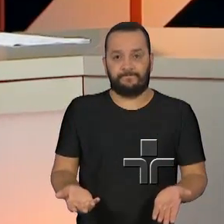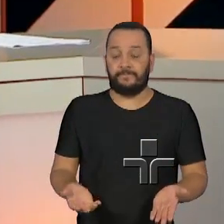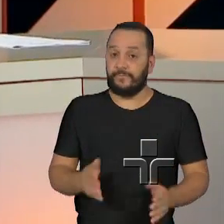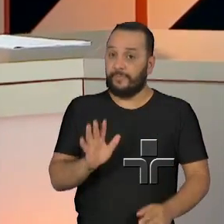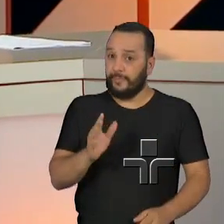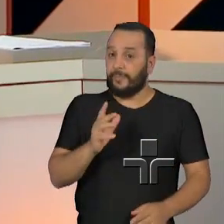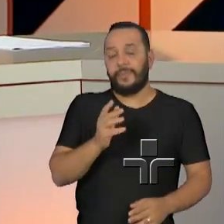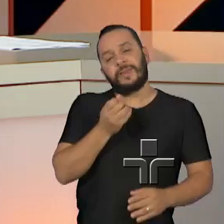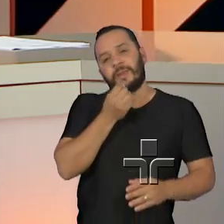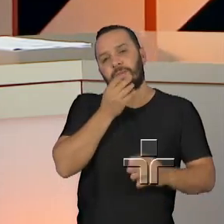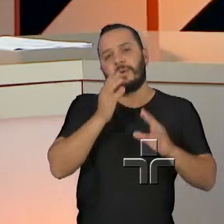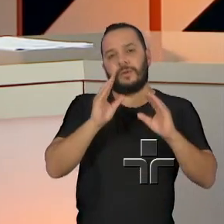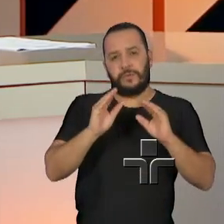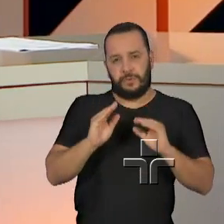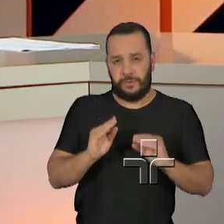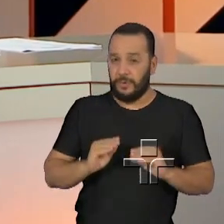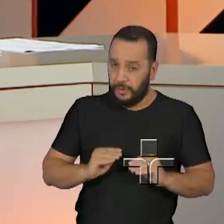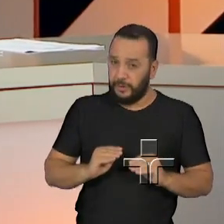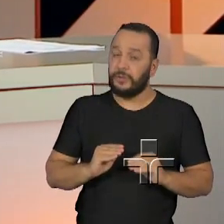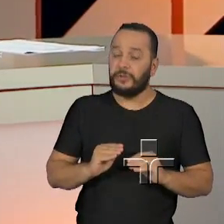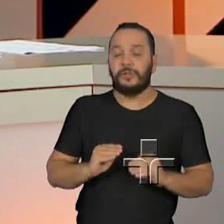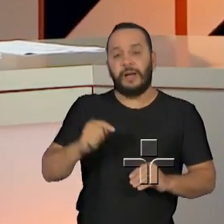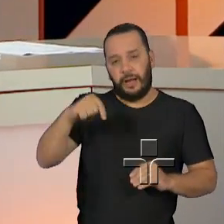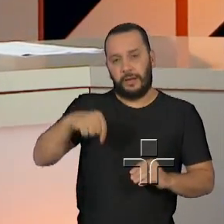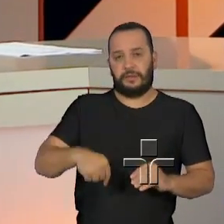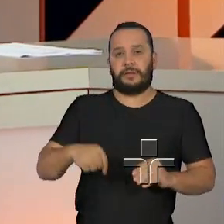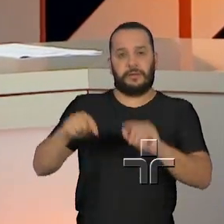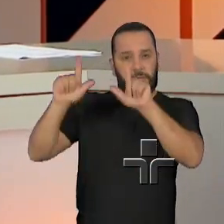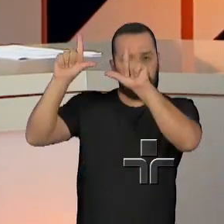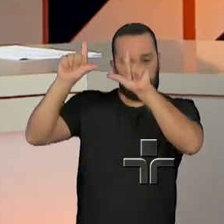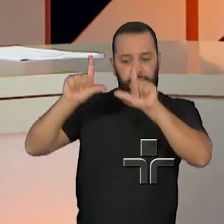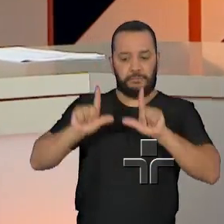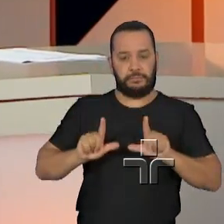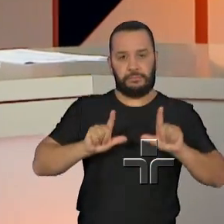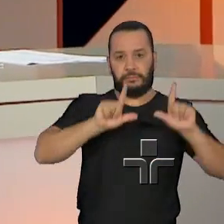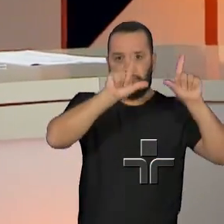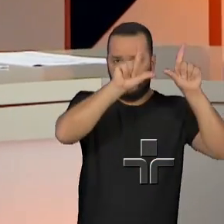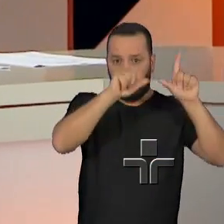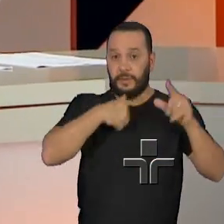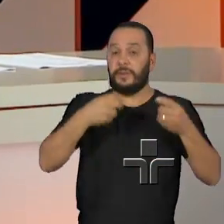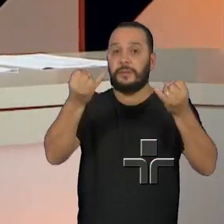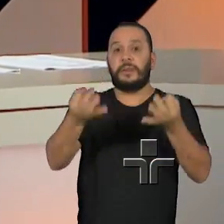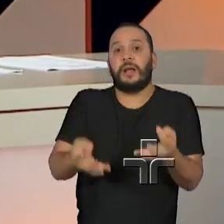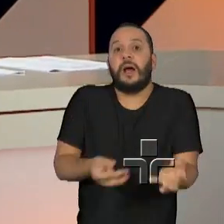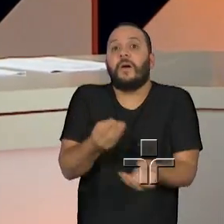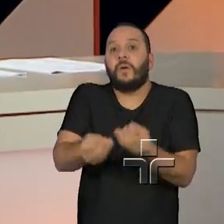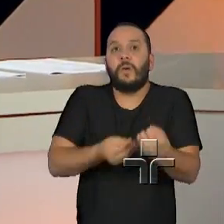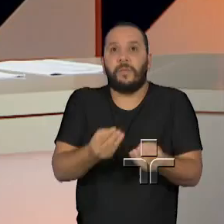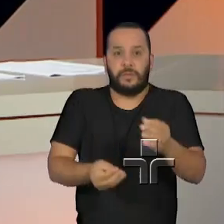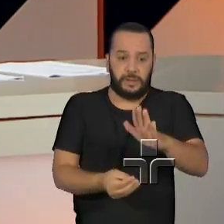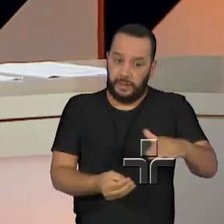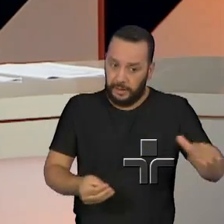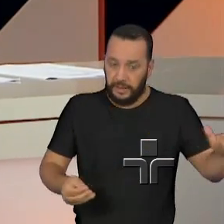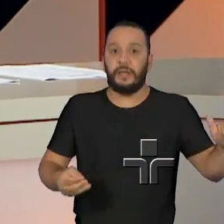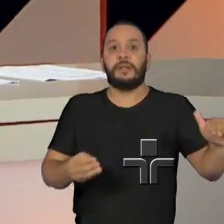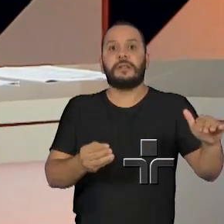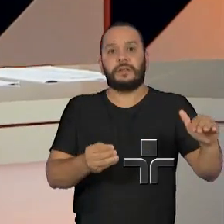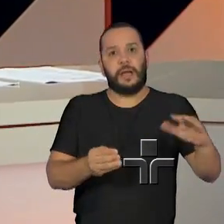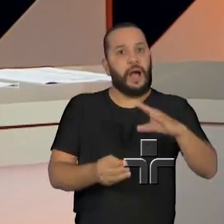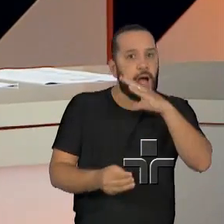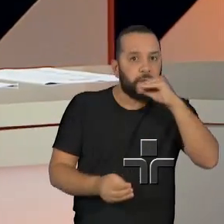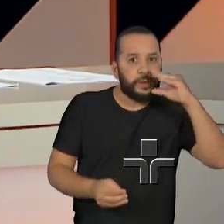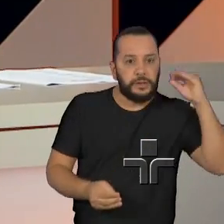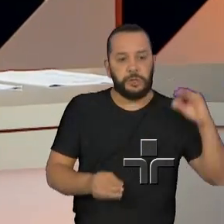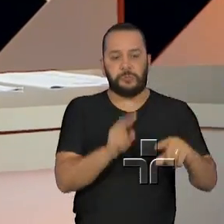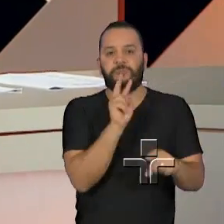Boa noite a todos. Estamos em mais um programa Retratos da Cidadania. Hoje nós vamos falar da proteção à criança e ao adolescente.